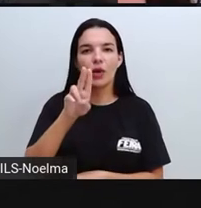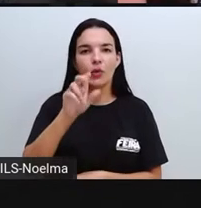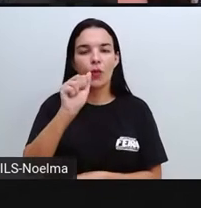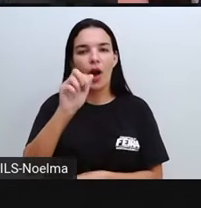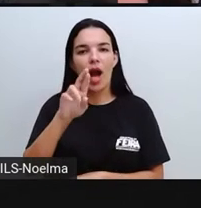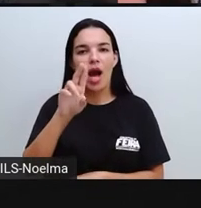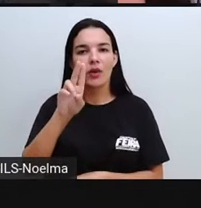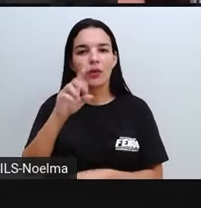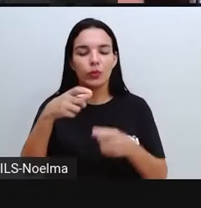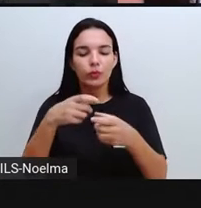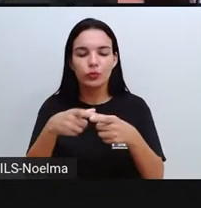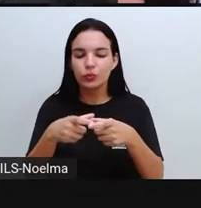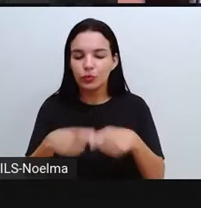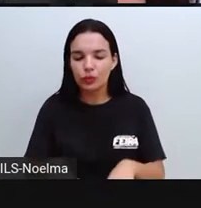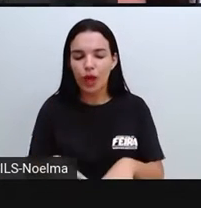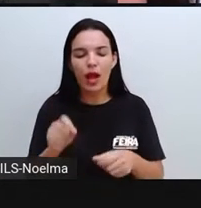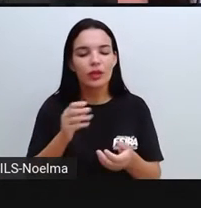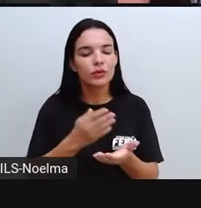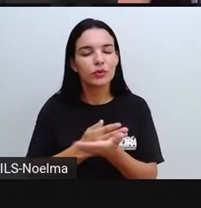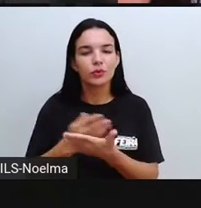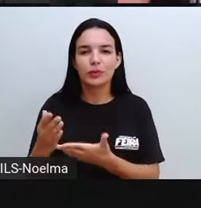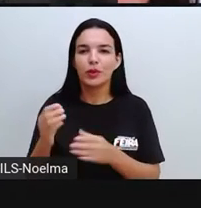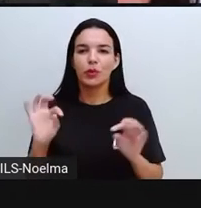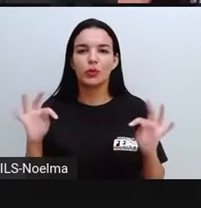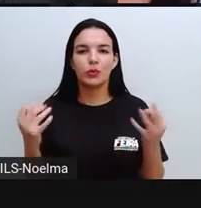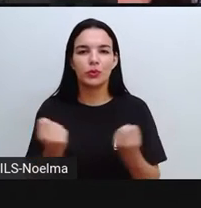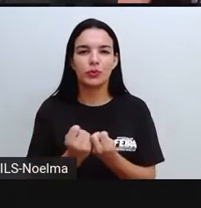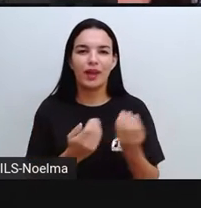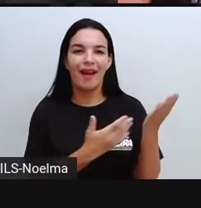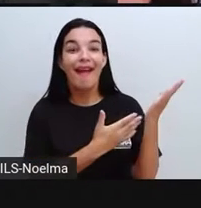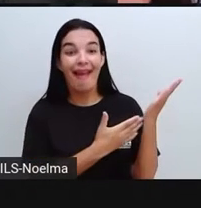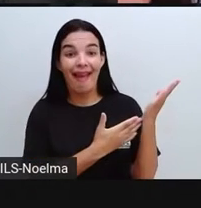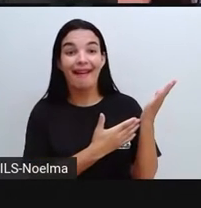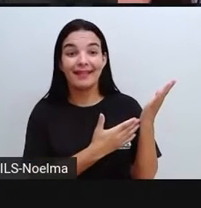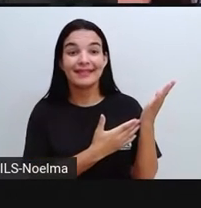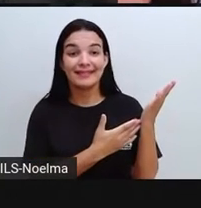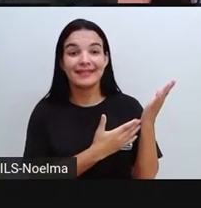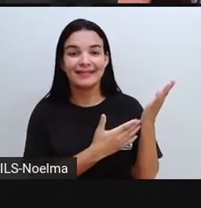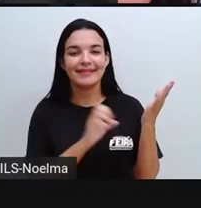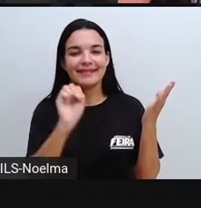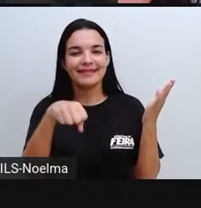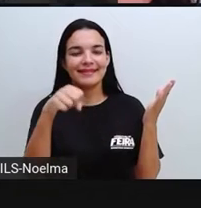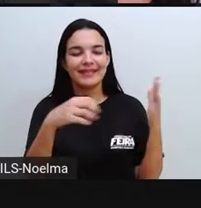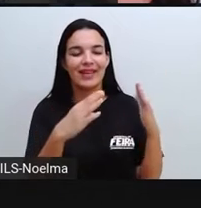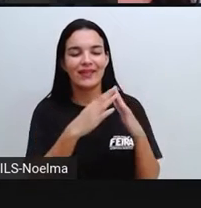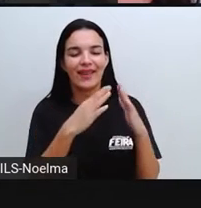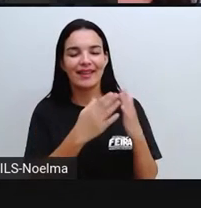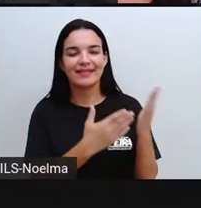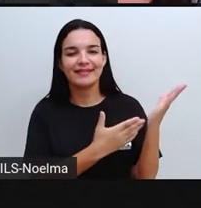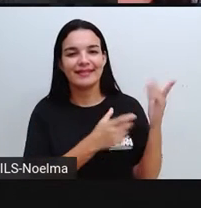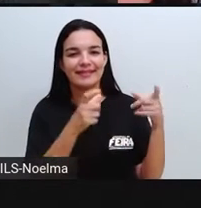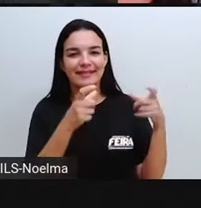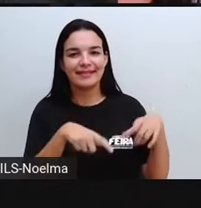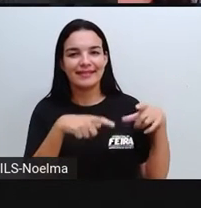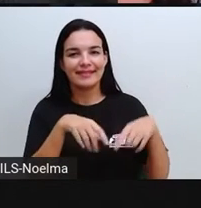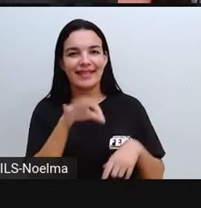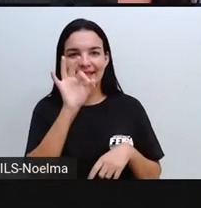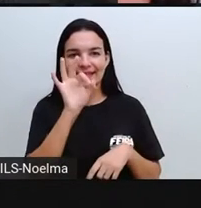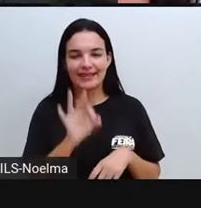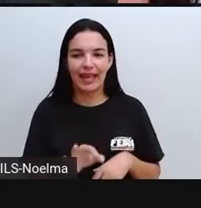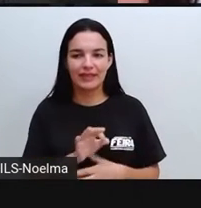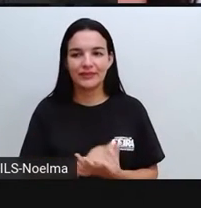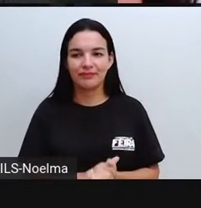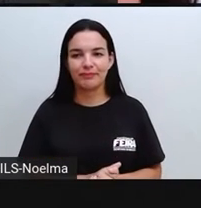que foi onde tudo começou. E aqui a gente tem o museu, né? A Casa de